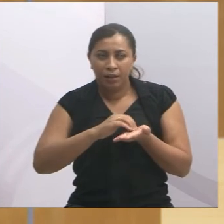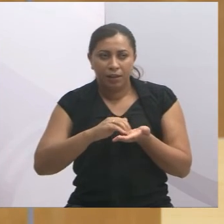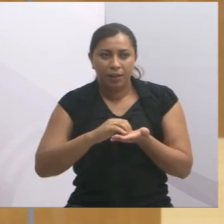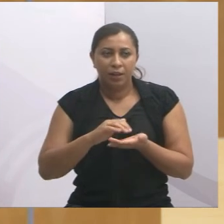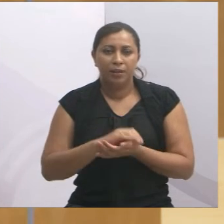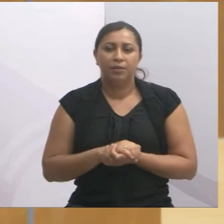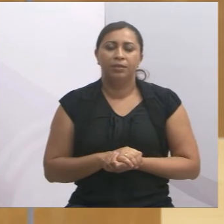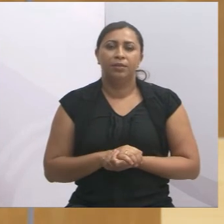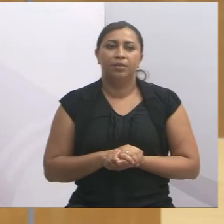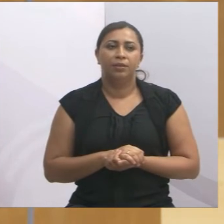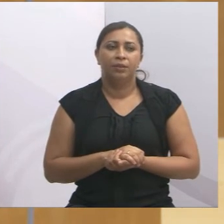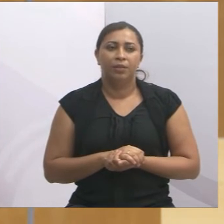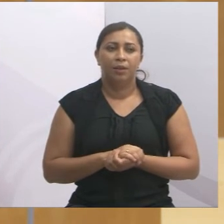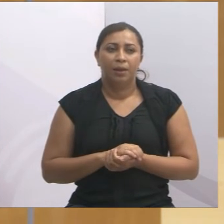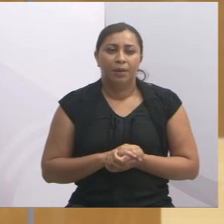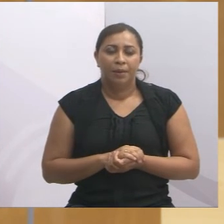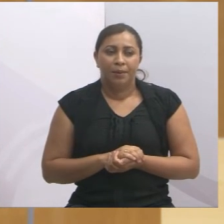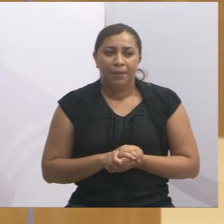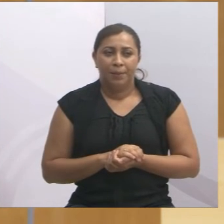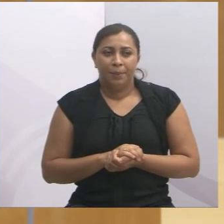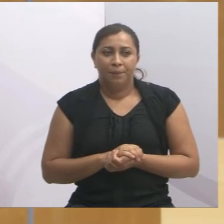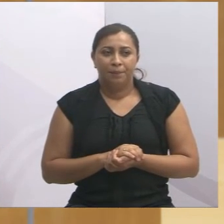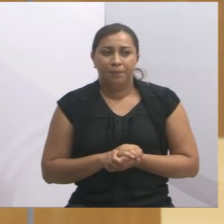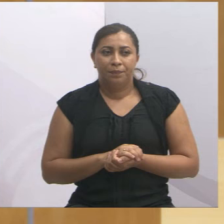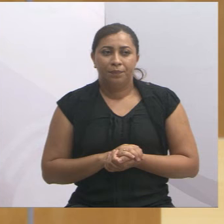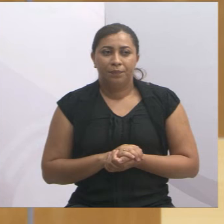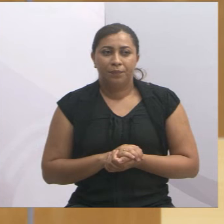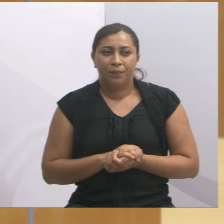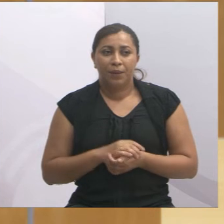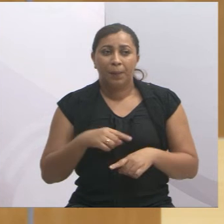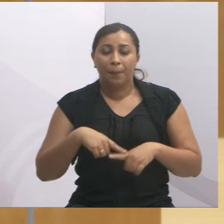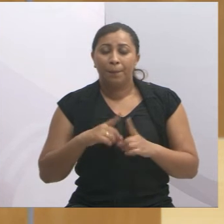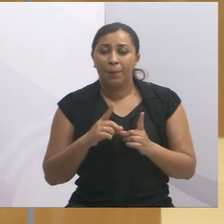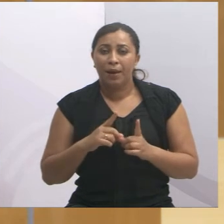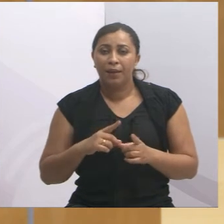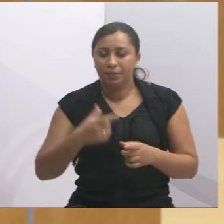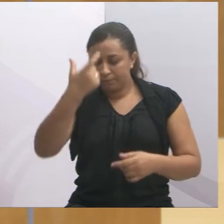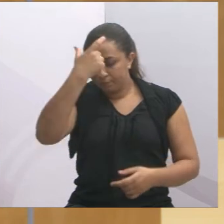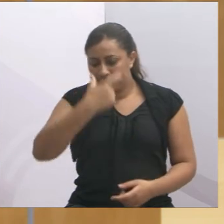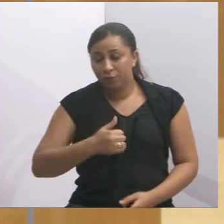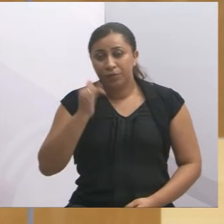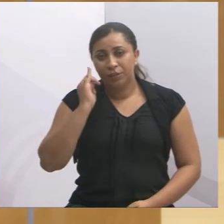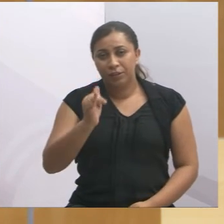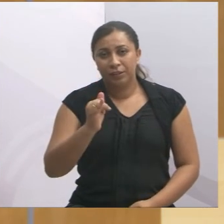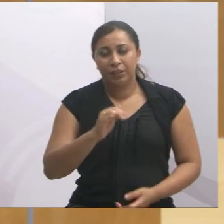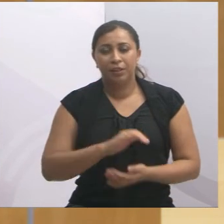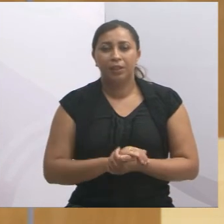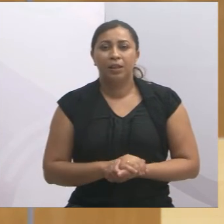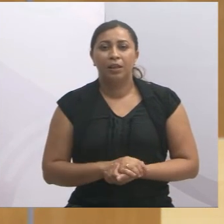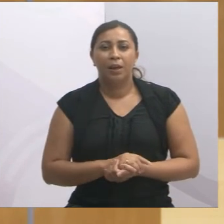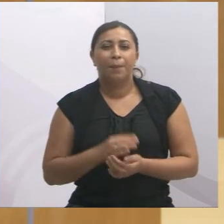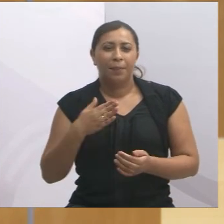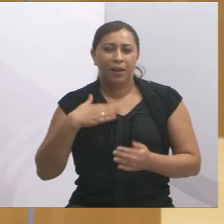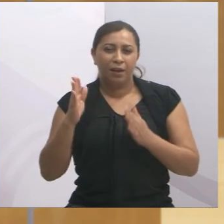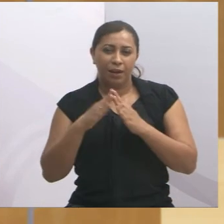mas, tenho certeza que, do que esse vereador vai falar, que eu moro no Panorama,